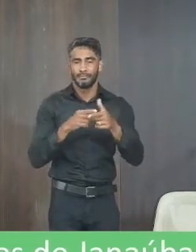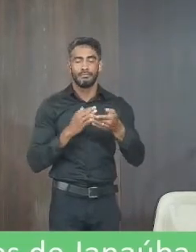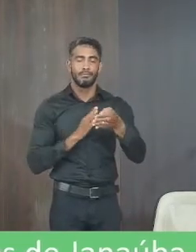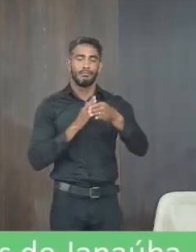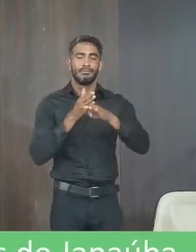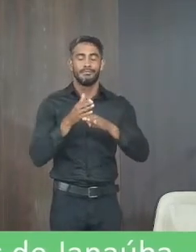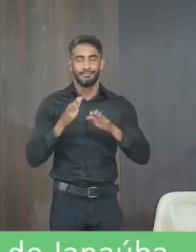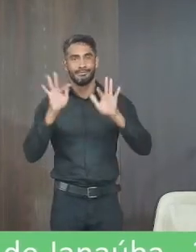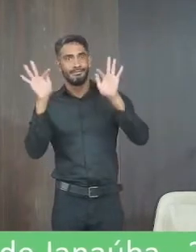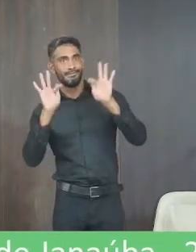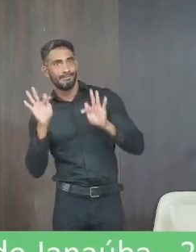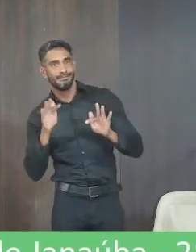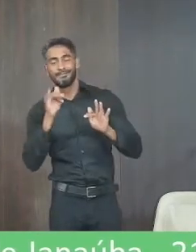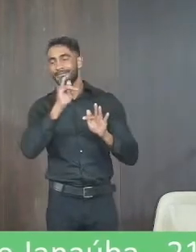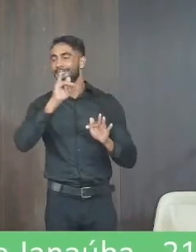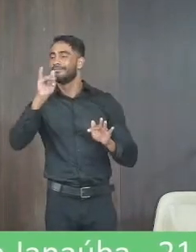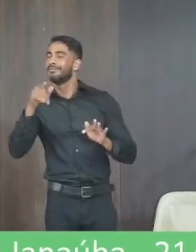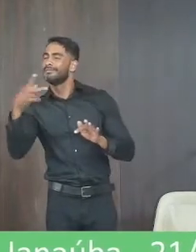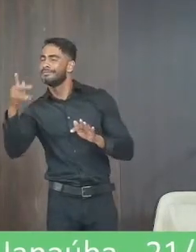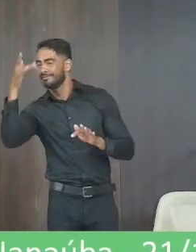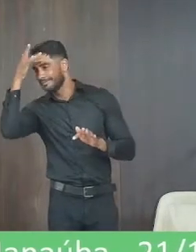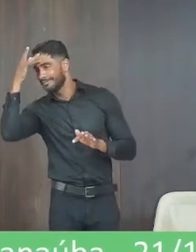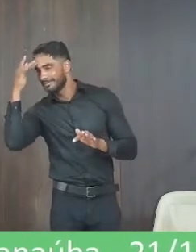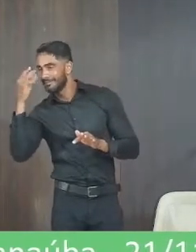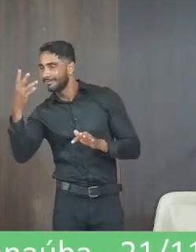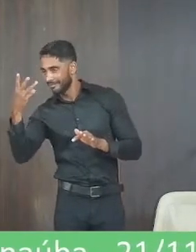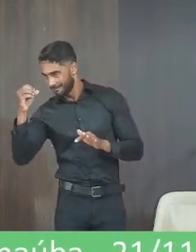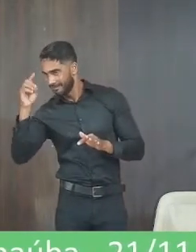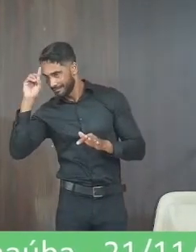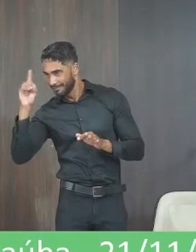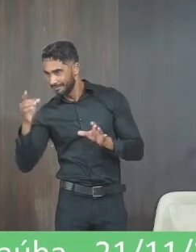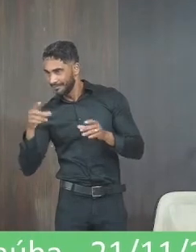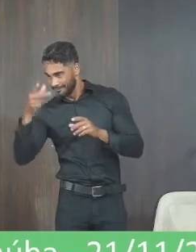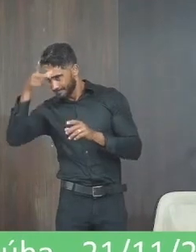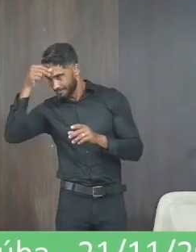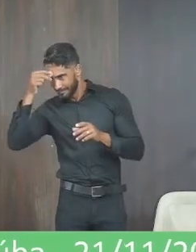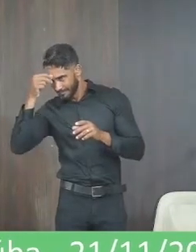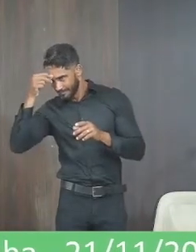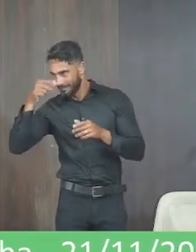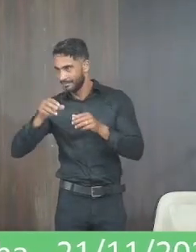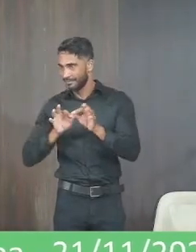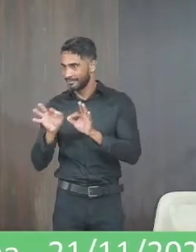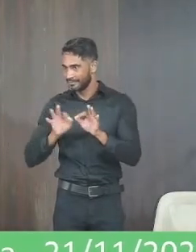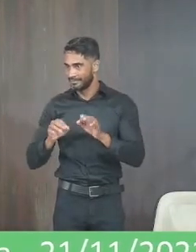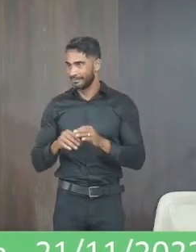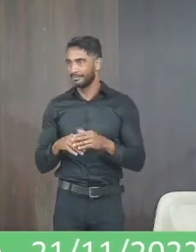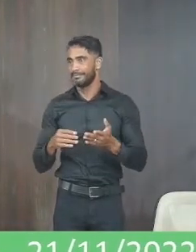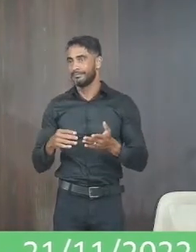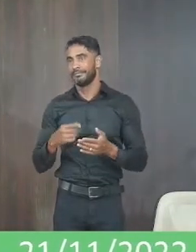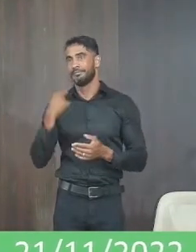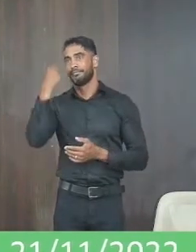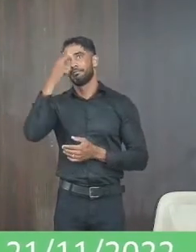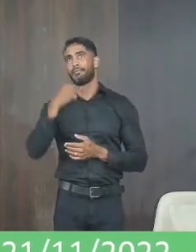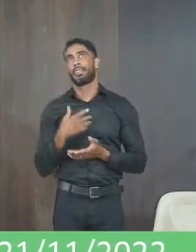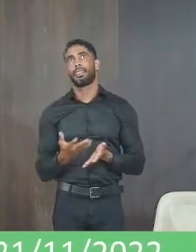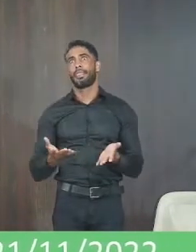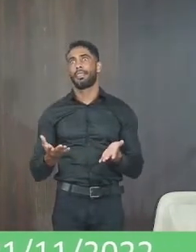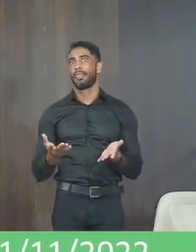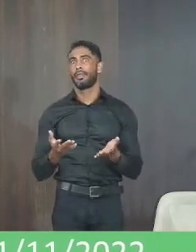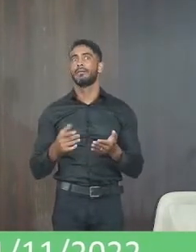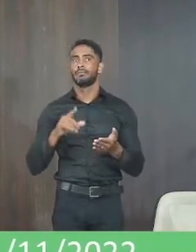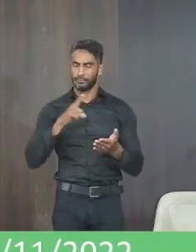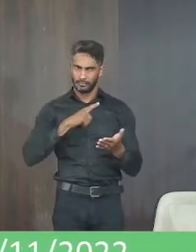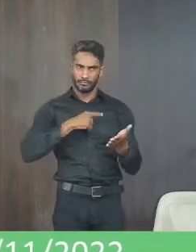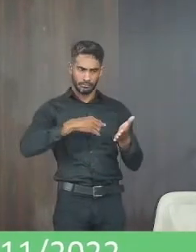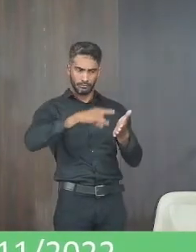você vai todo feliz e fala com os moradores daqui 30 dias a prefeitura resolve e se não resolver quem fica com carão somos nós então quando você tem